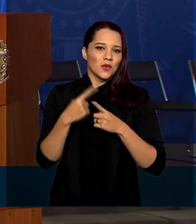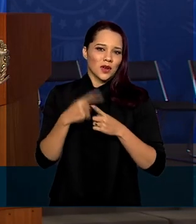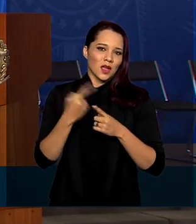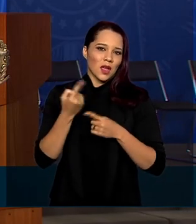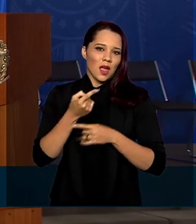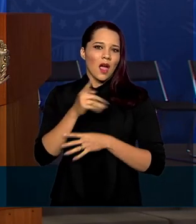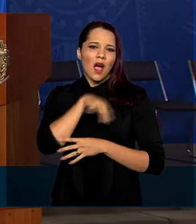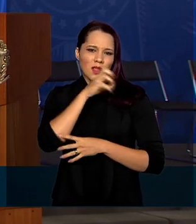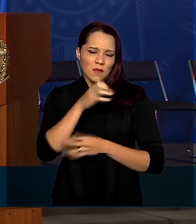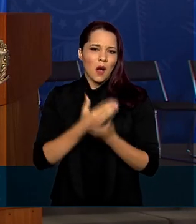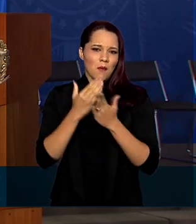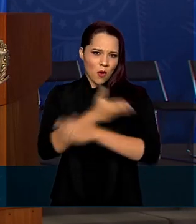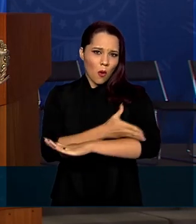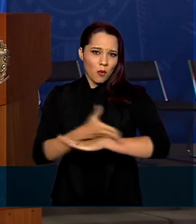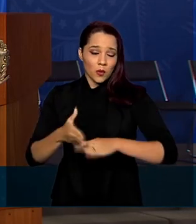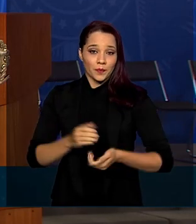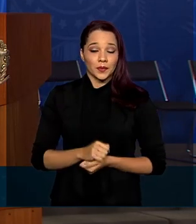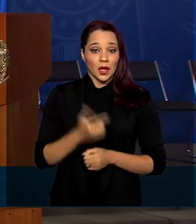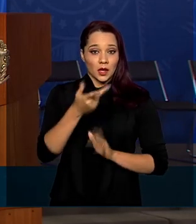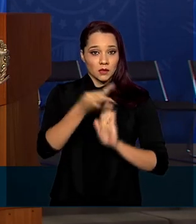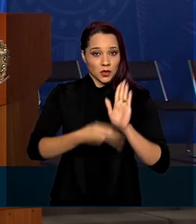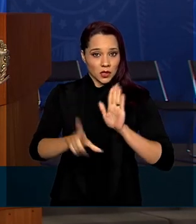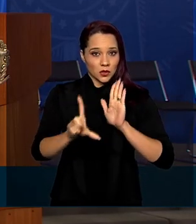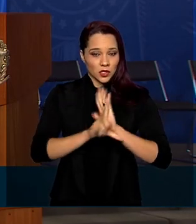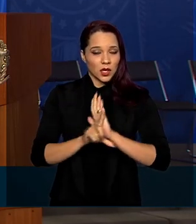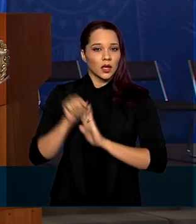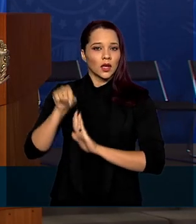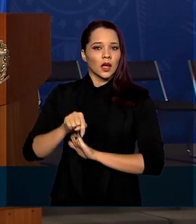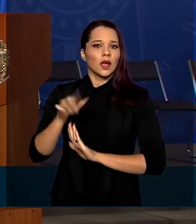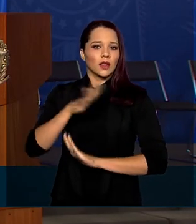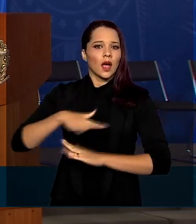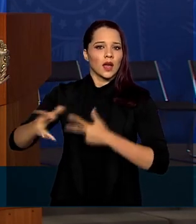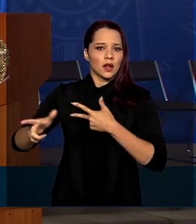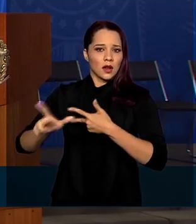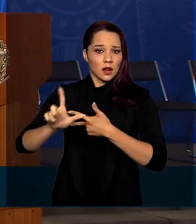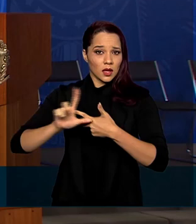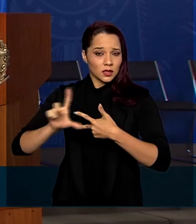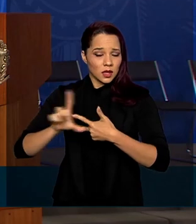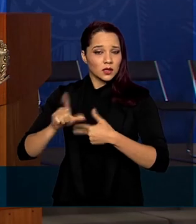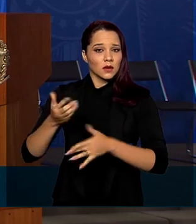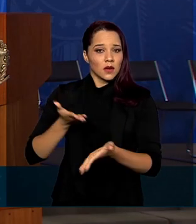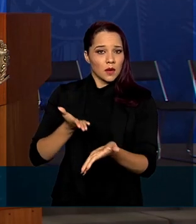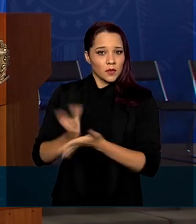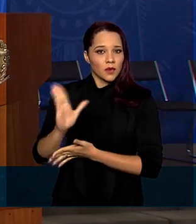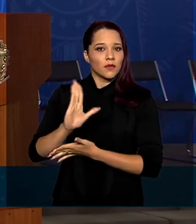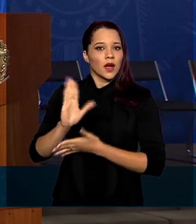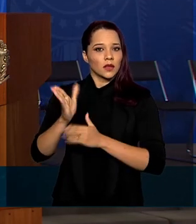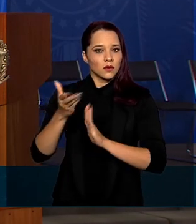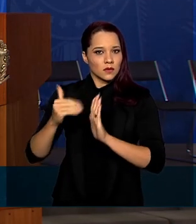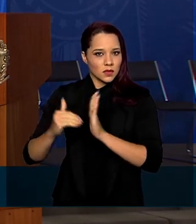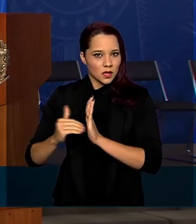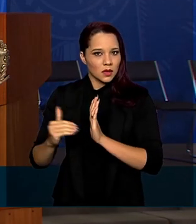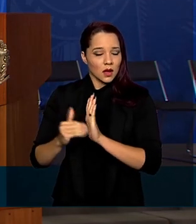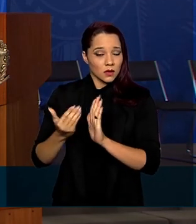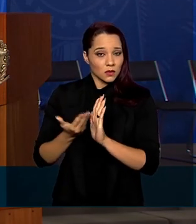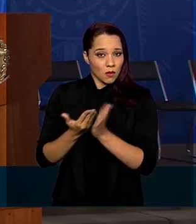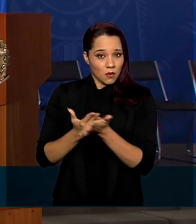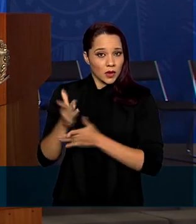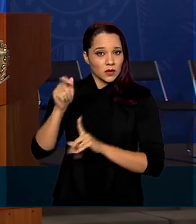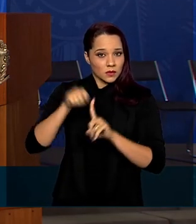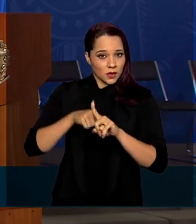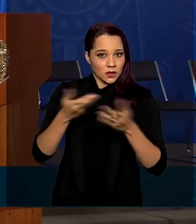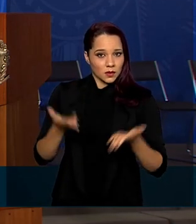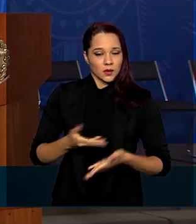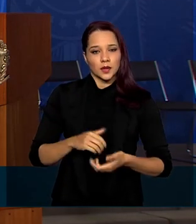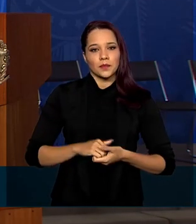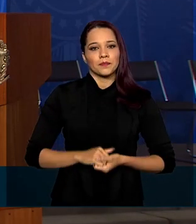mais comuns. O projeto de lei, ele é de autoria do poder legislativo, foi aprovado no Senado Federal no início deste mês.